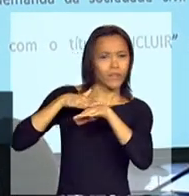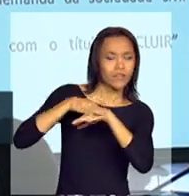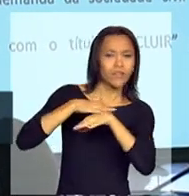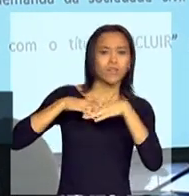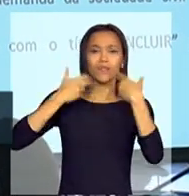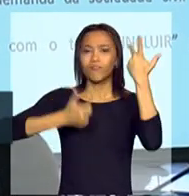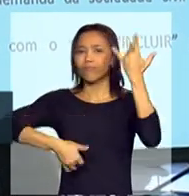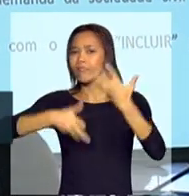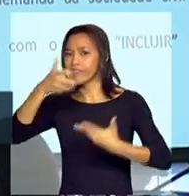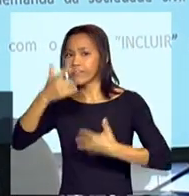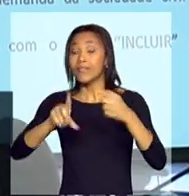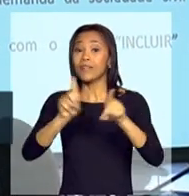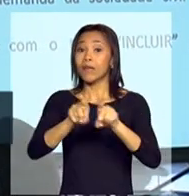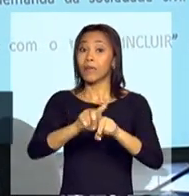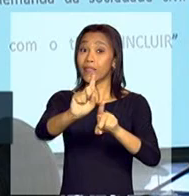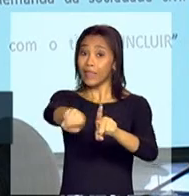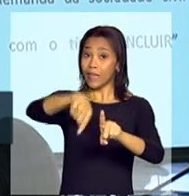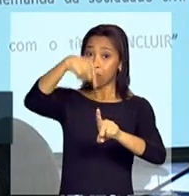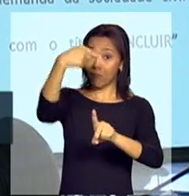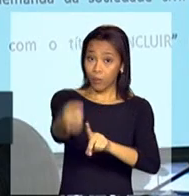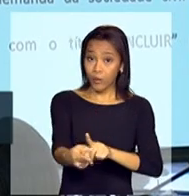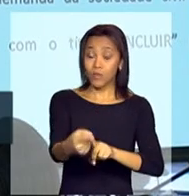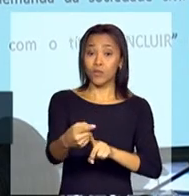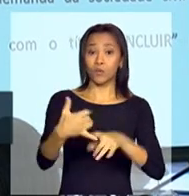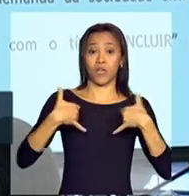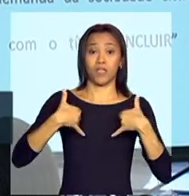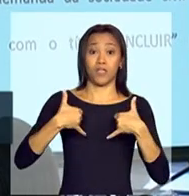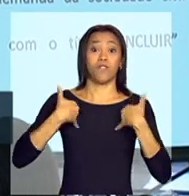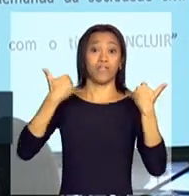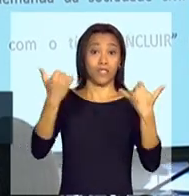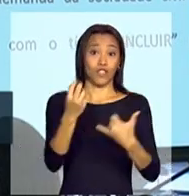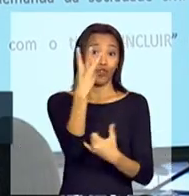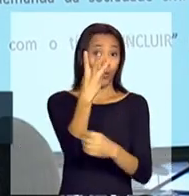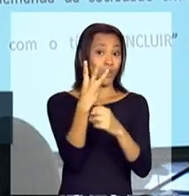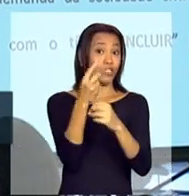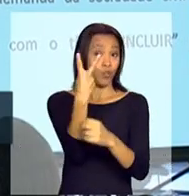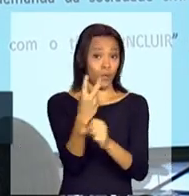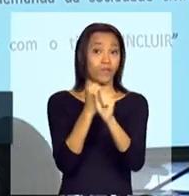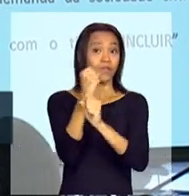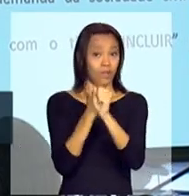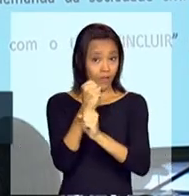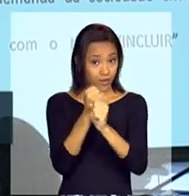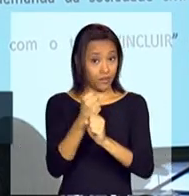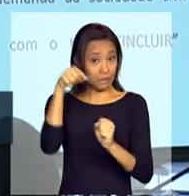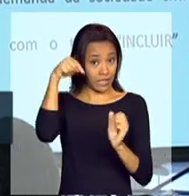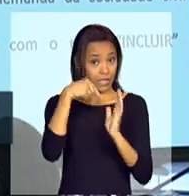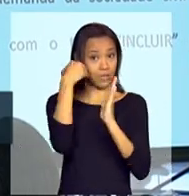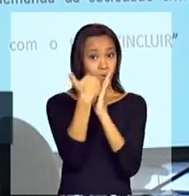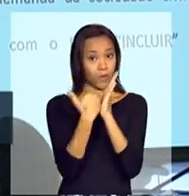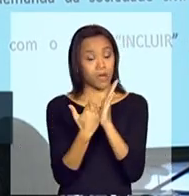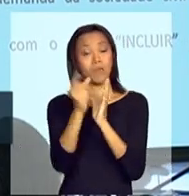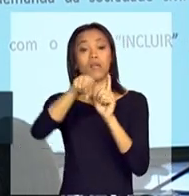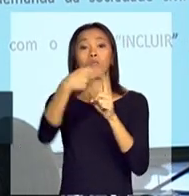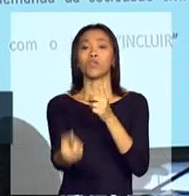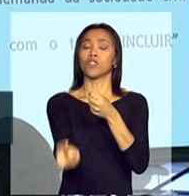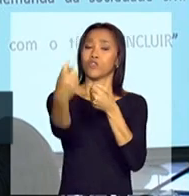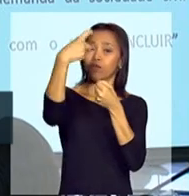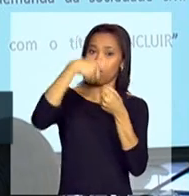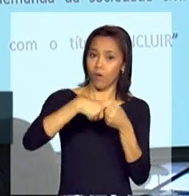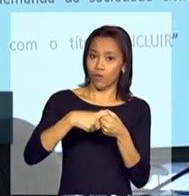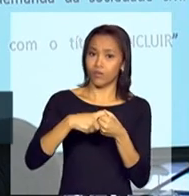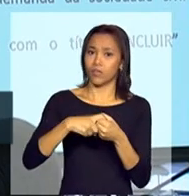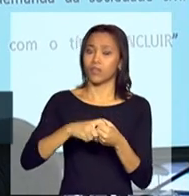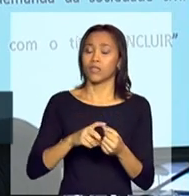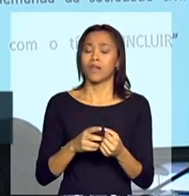logo depois do aniversário de dois anos, que é em junho, portanto, em julho ou em agosto, voltar a ir para uma atividade